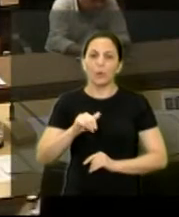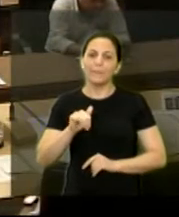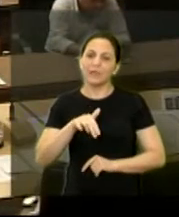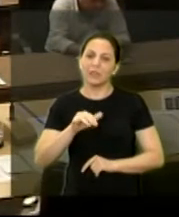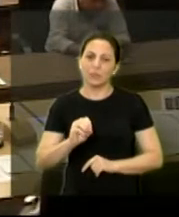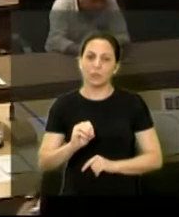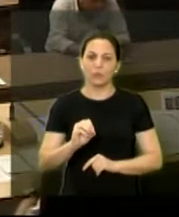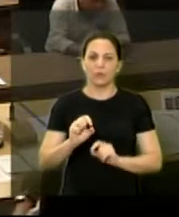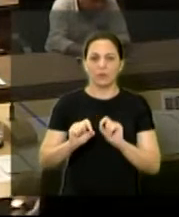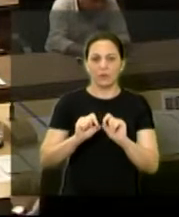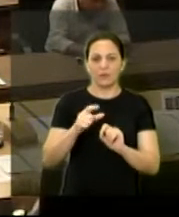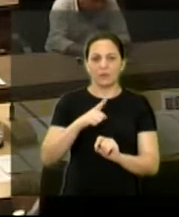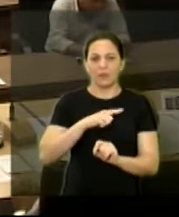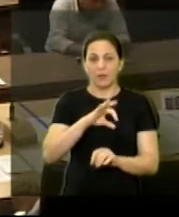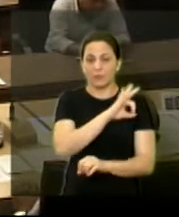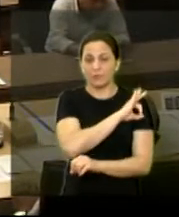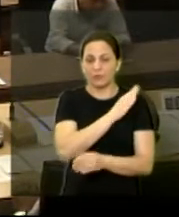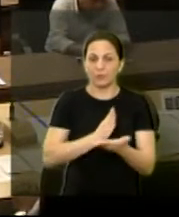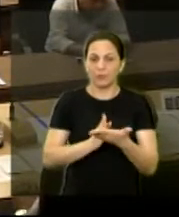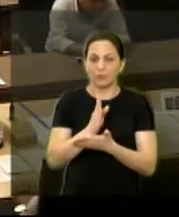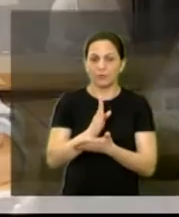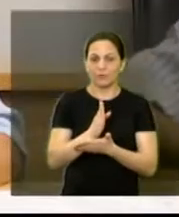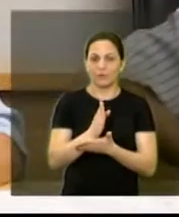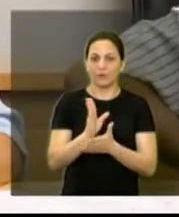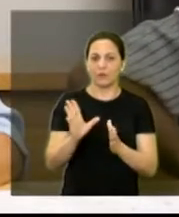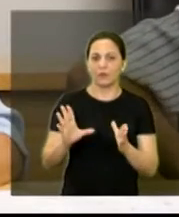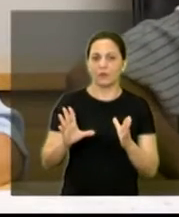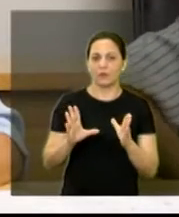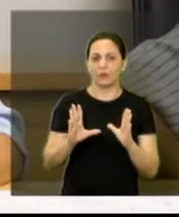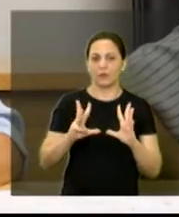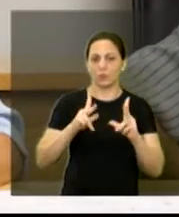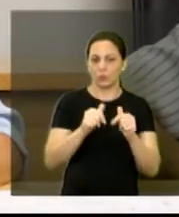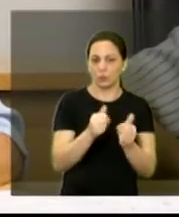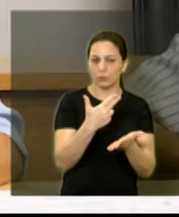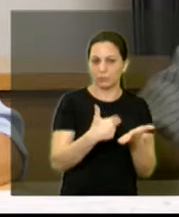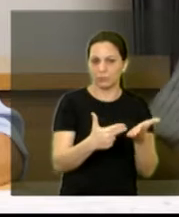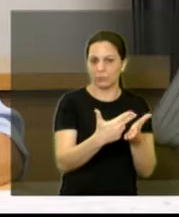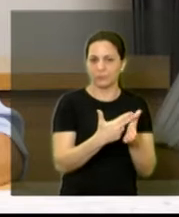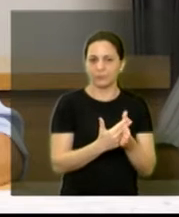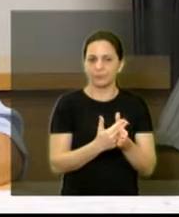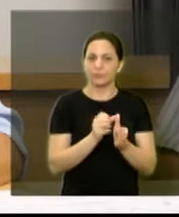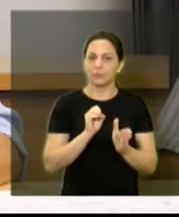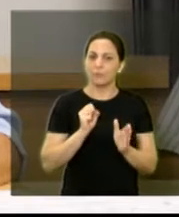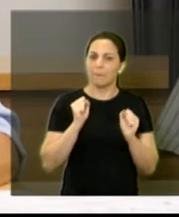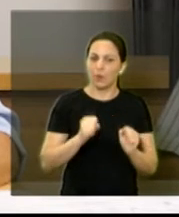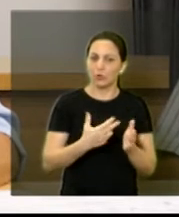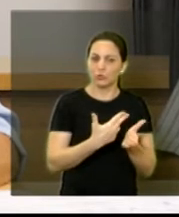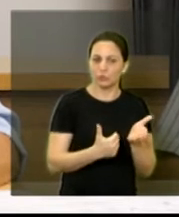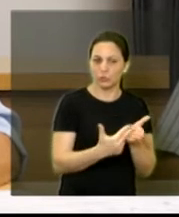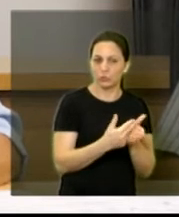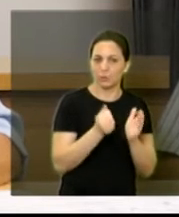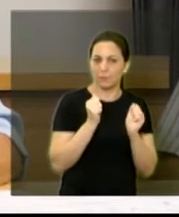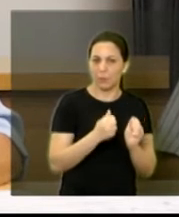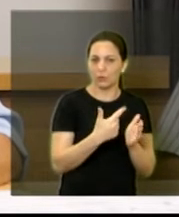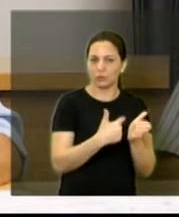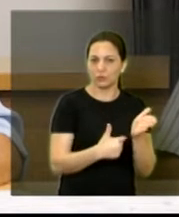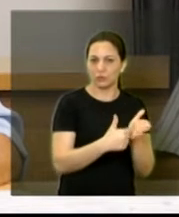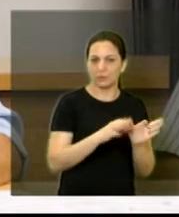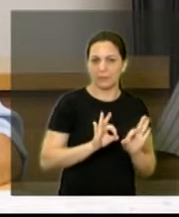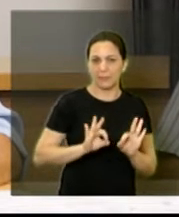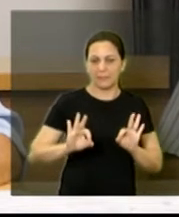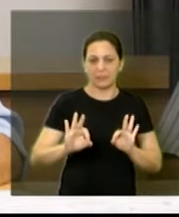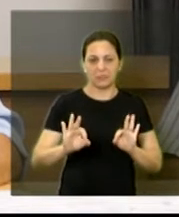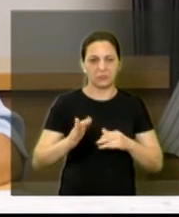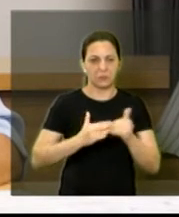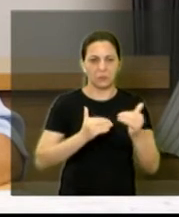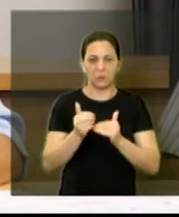completos que inclusive para entender hoje já é possível aprovar uma planta só pelo contorno hoje é possível só pelo contorno independente de metragem independentemente da